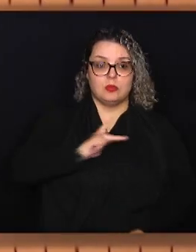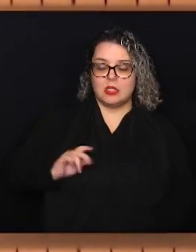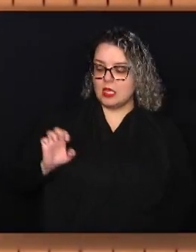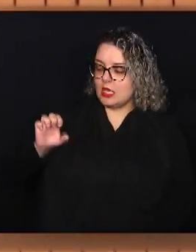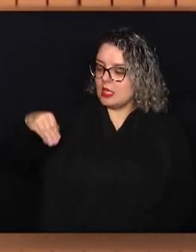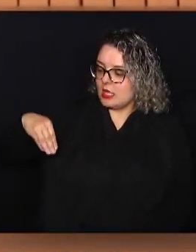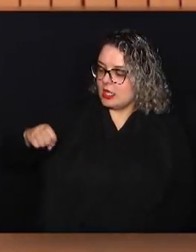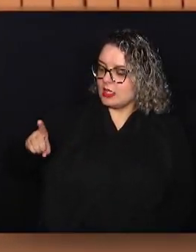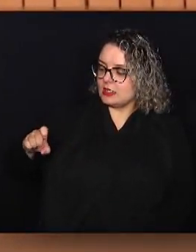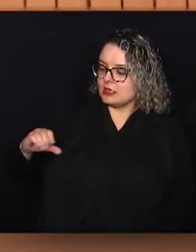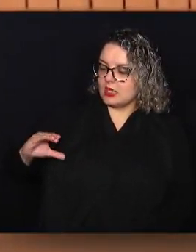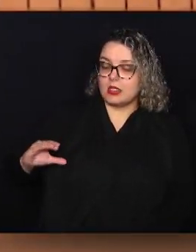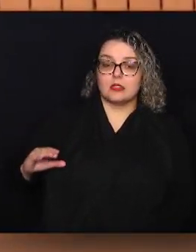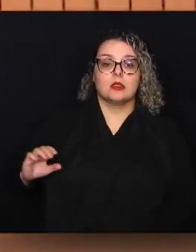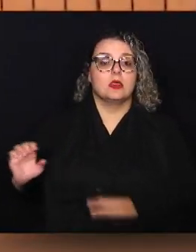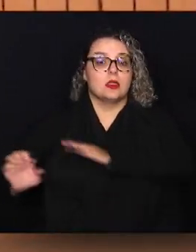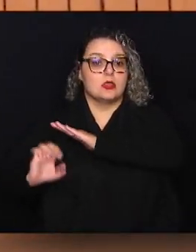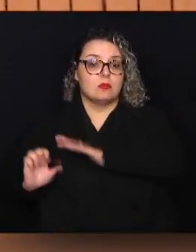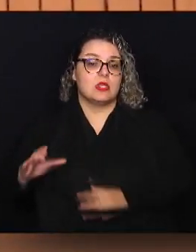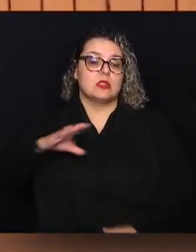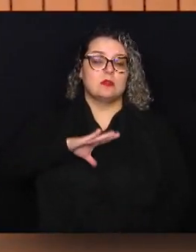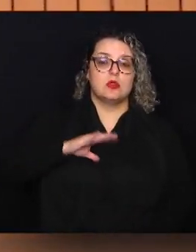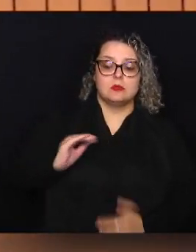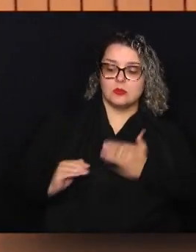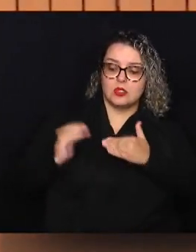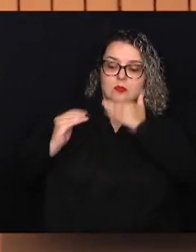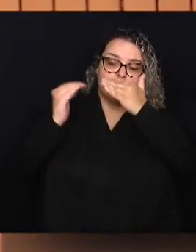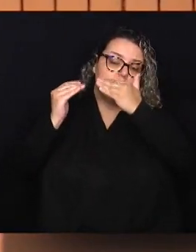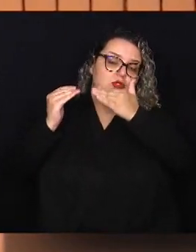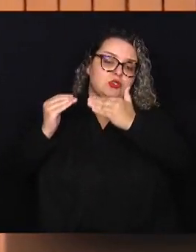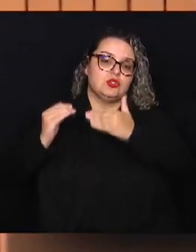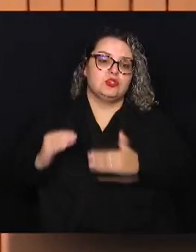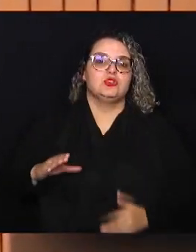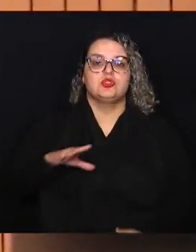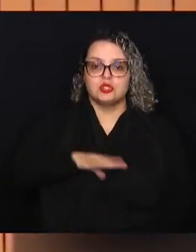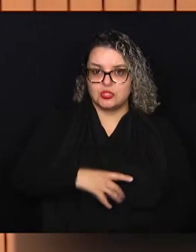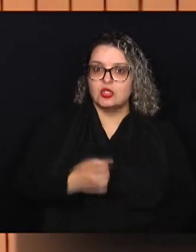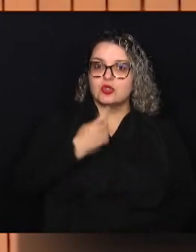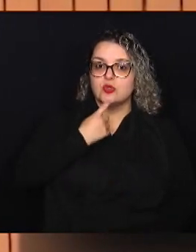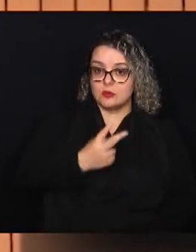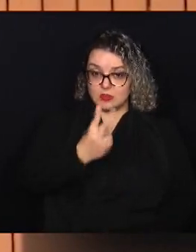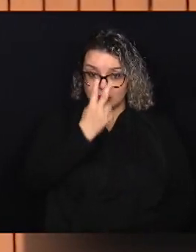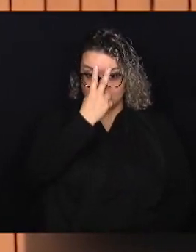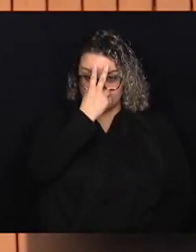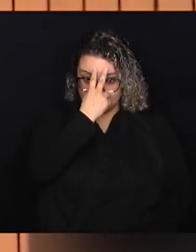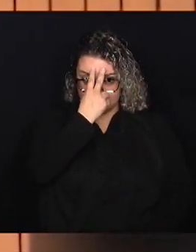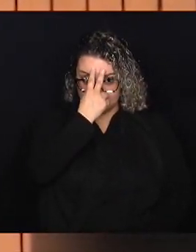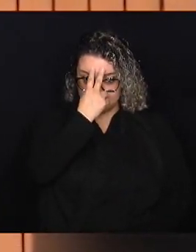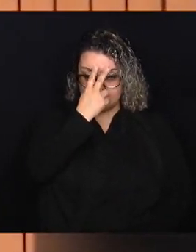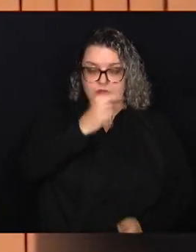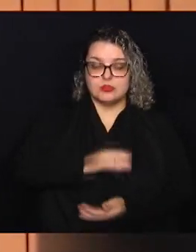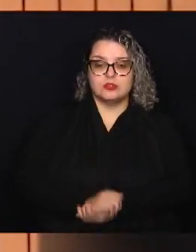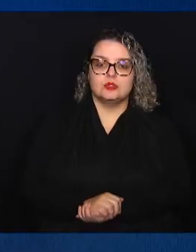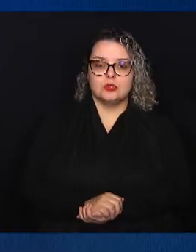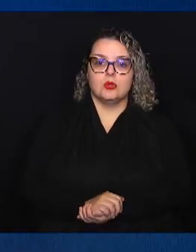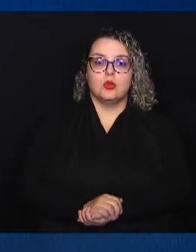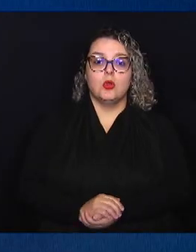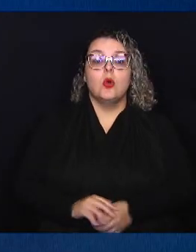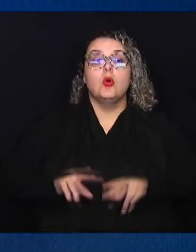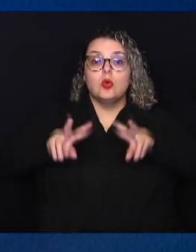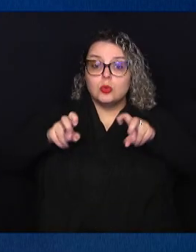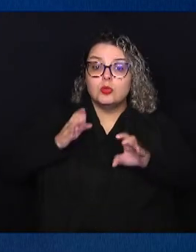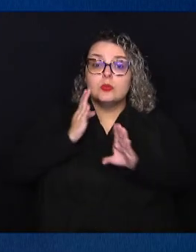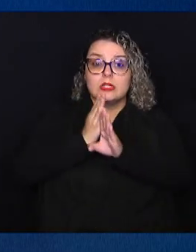da Endec, Empresa Municipal de Desenvolvimento de Campinas, Vinícius Riveretti. O tema do encontro foi o